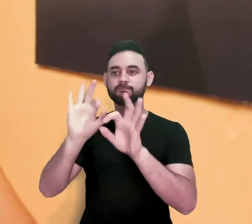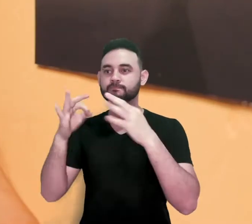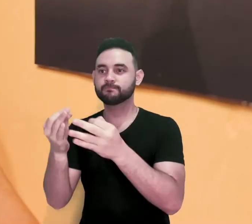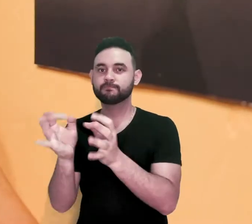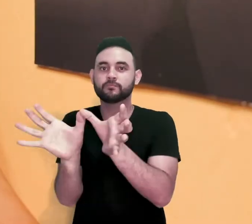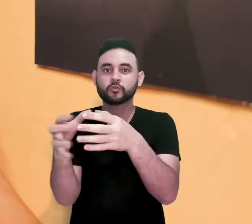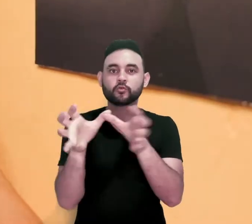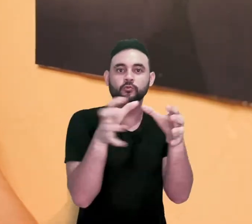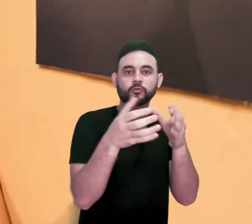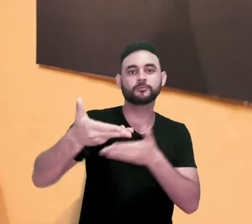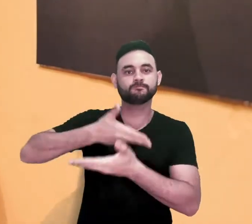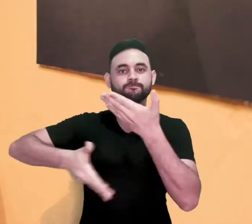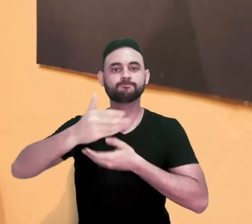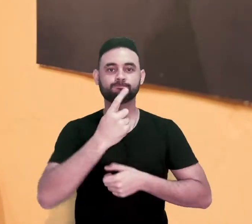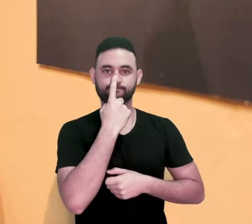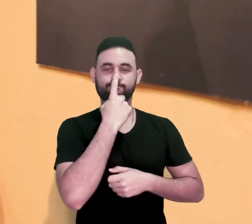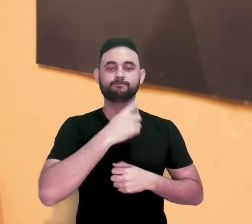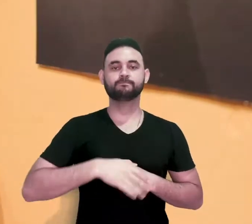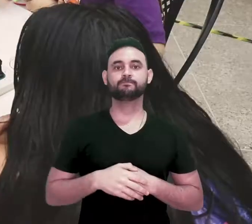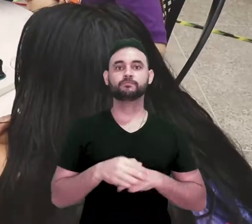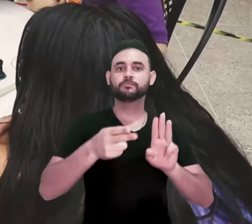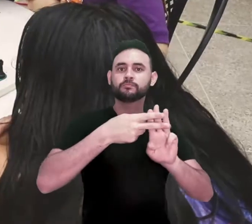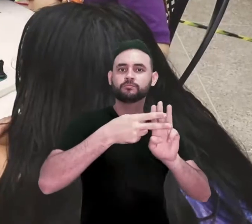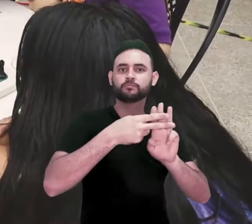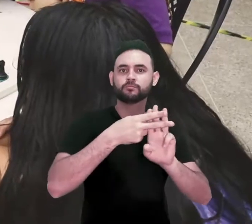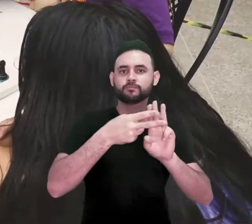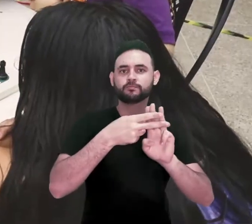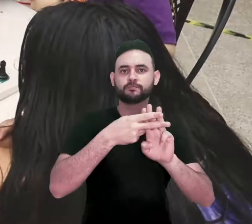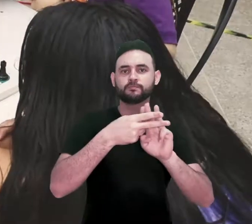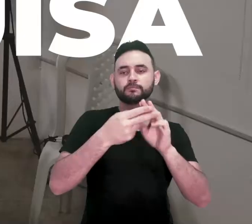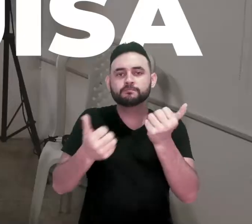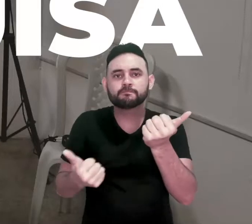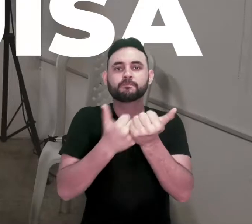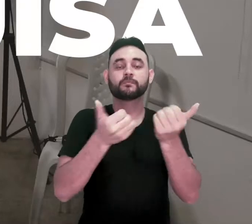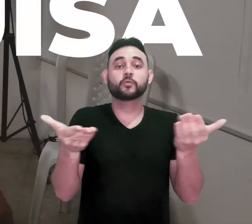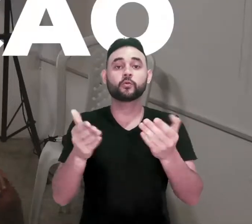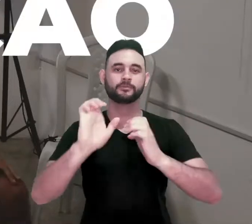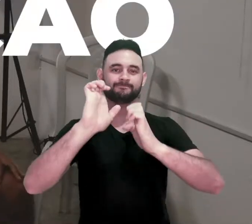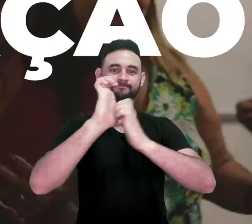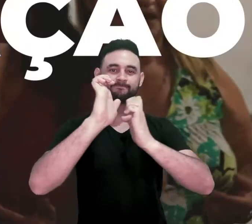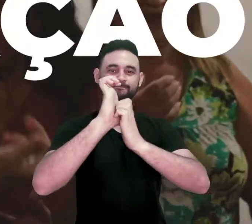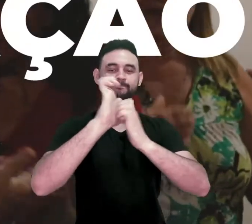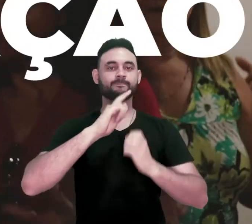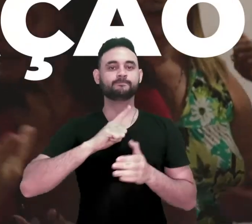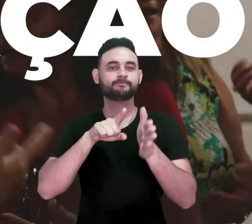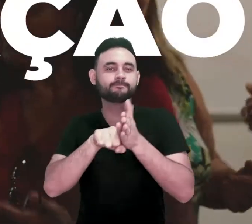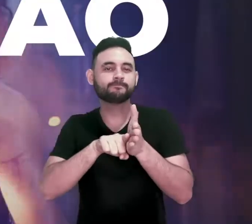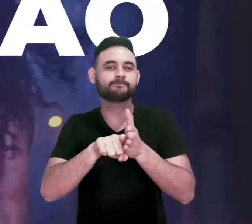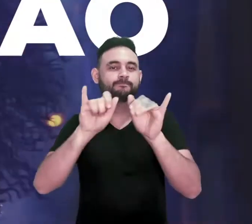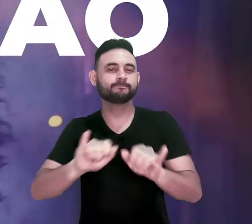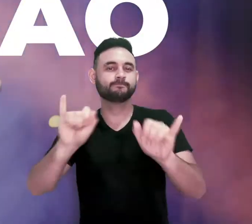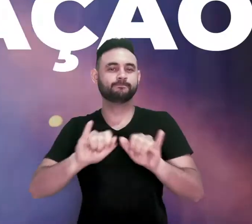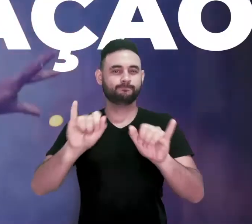famílias. Gerido pelo Instituto Dragão do Mar, o CCBJ reúne pesquisa, criação, formação,